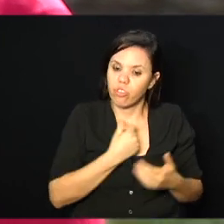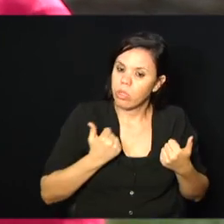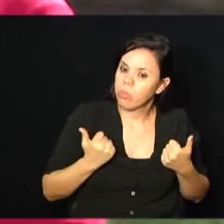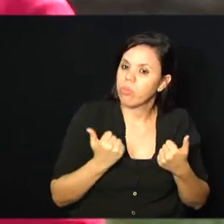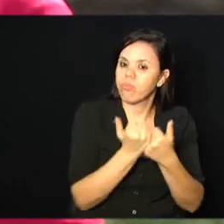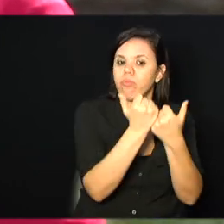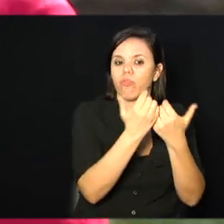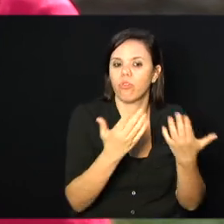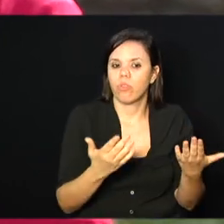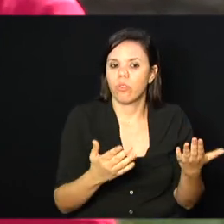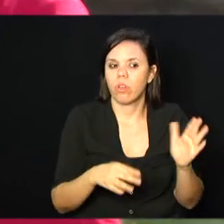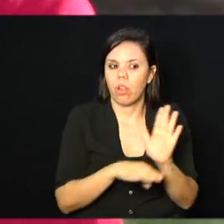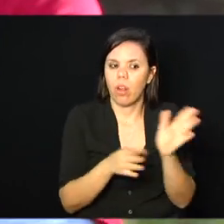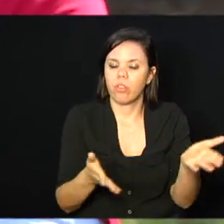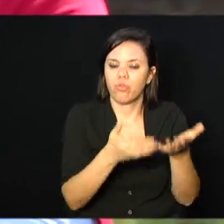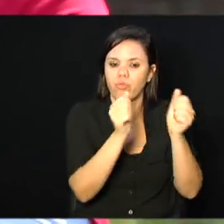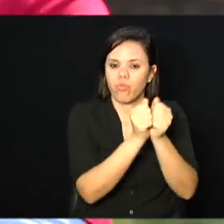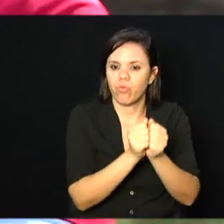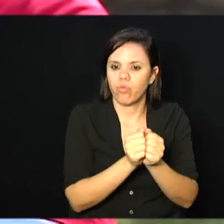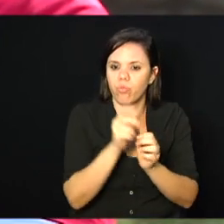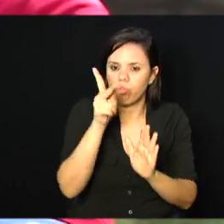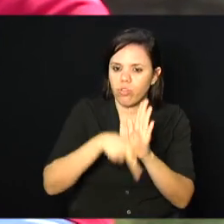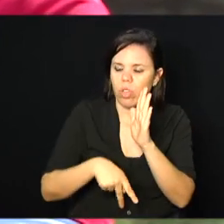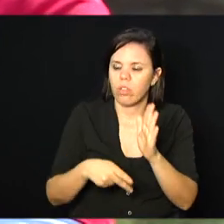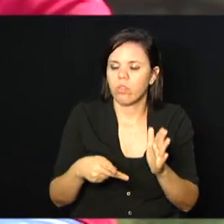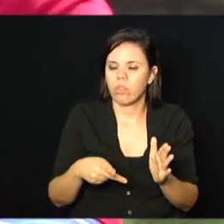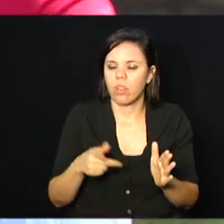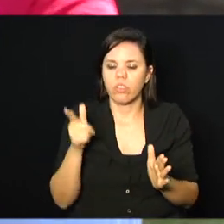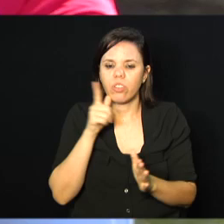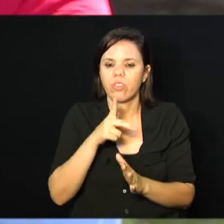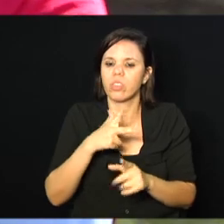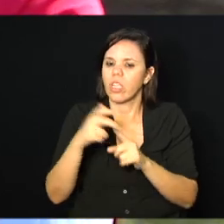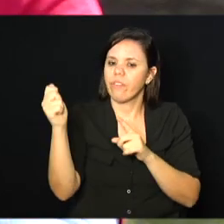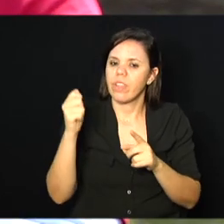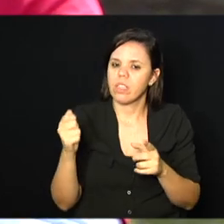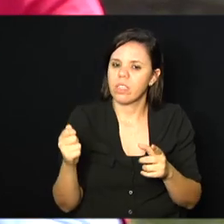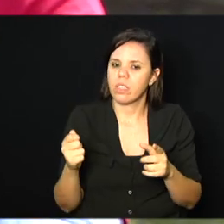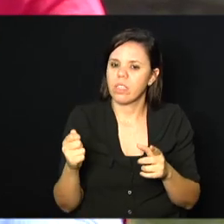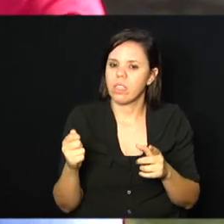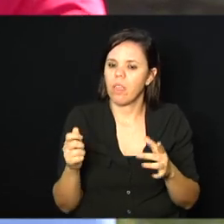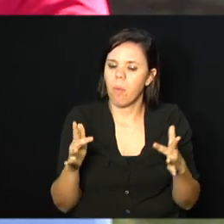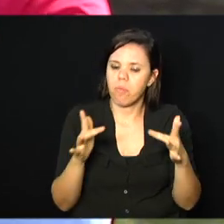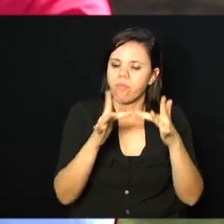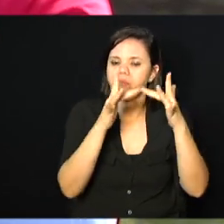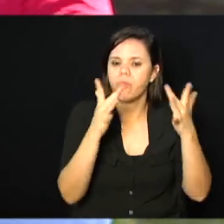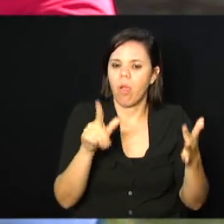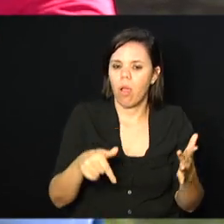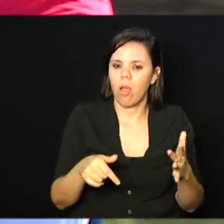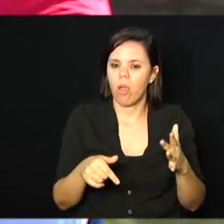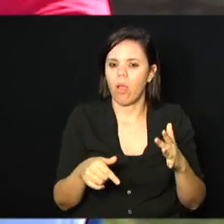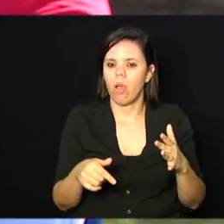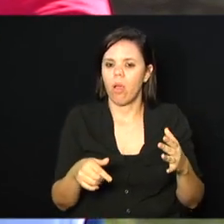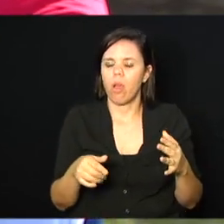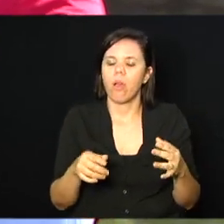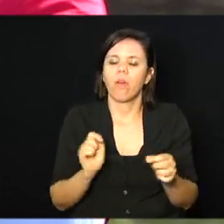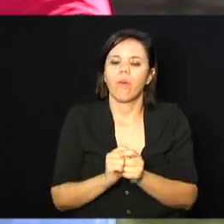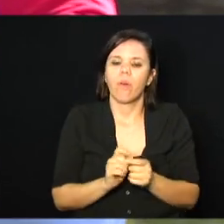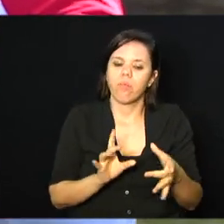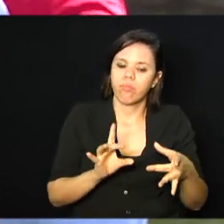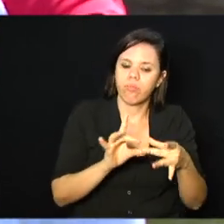projeto desse, a gente quebra essa barreira e liga através de pontes, que é uma ponte da corrida